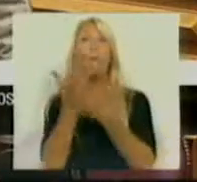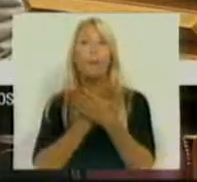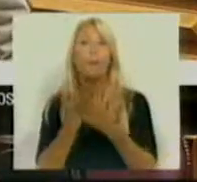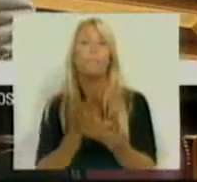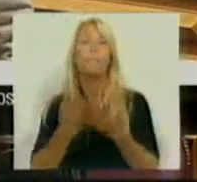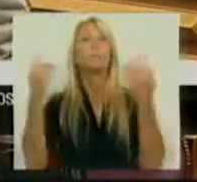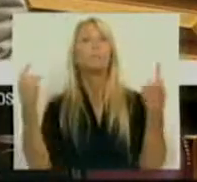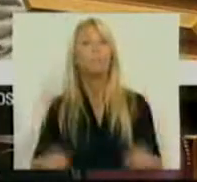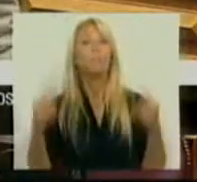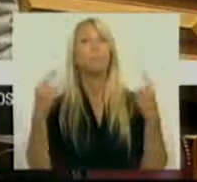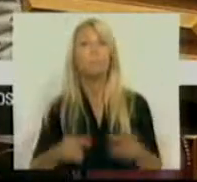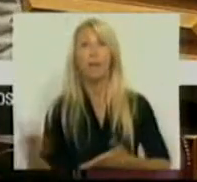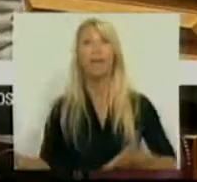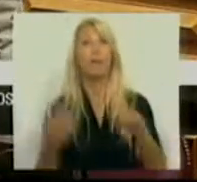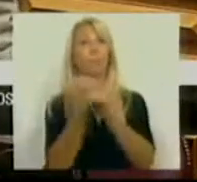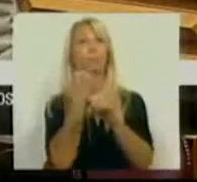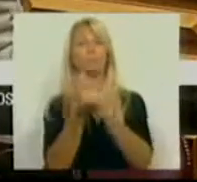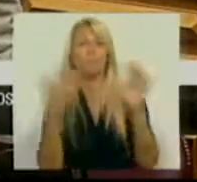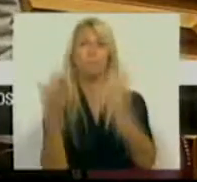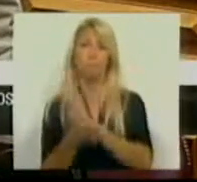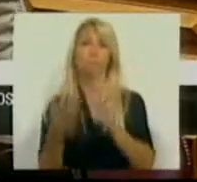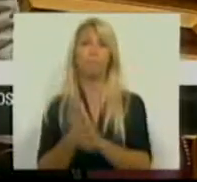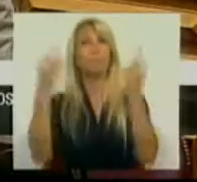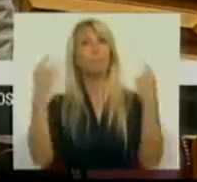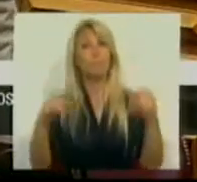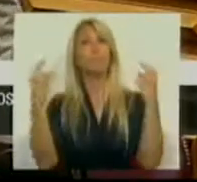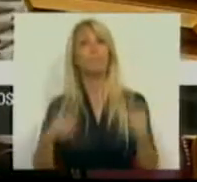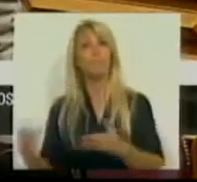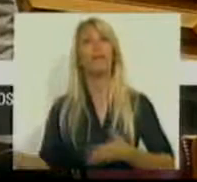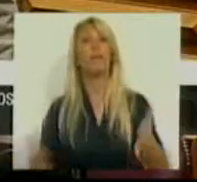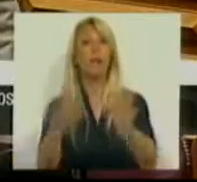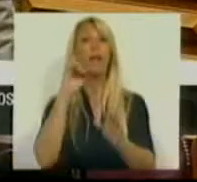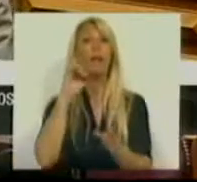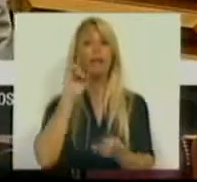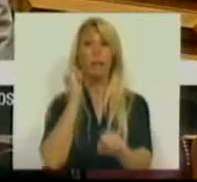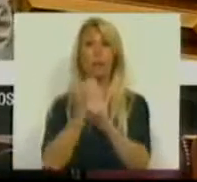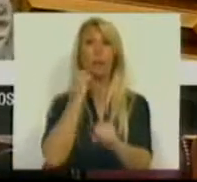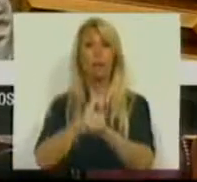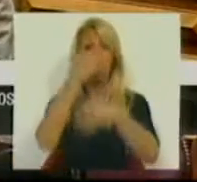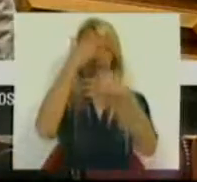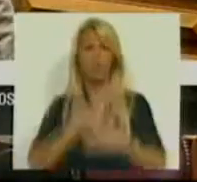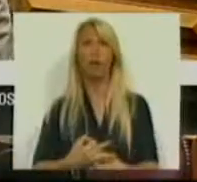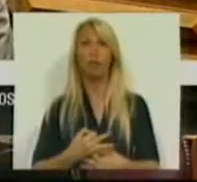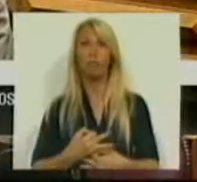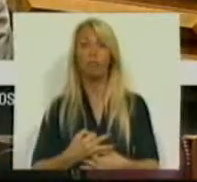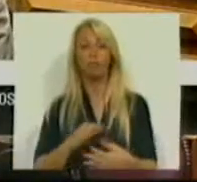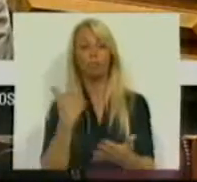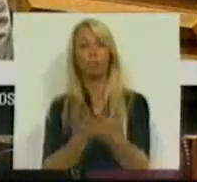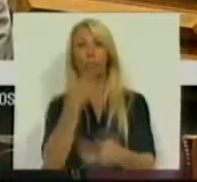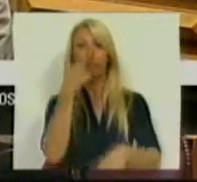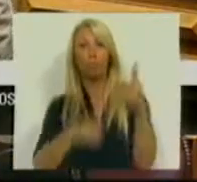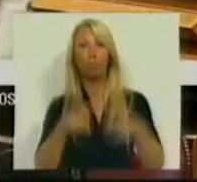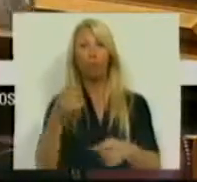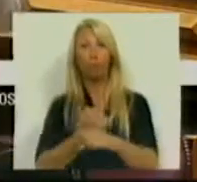existe o caminho do emprego, existe o caminho da garantia e do trabalho digno para os trabalhadores